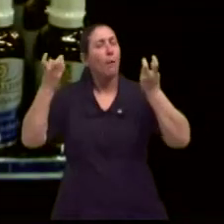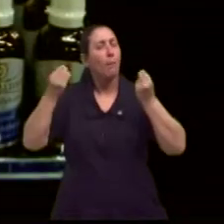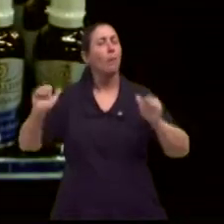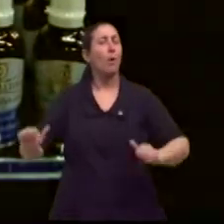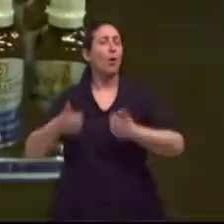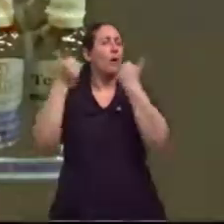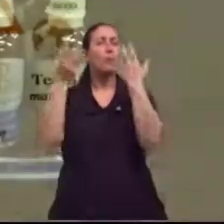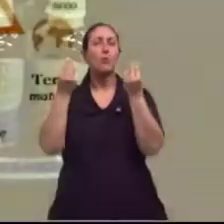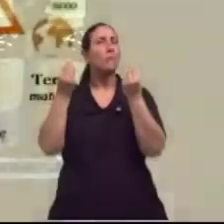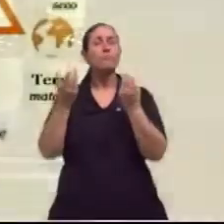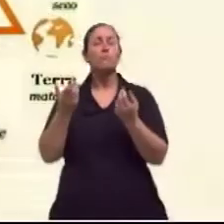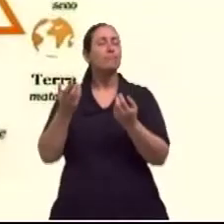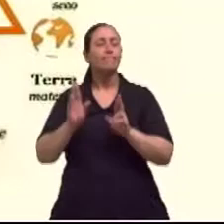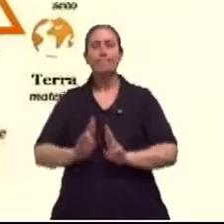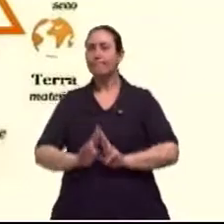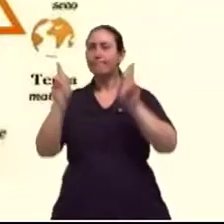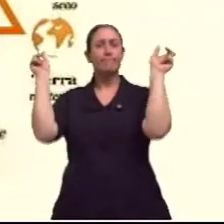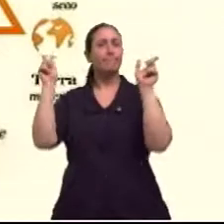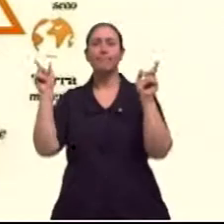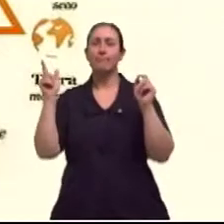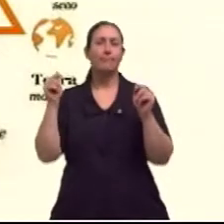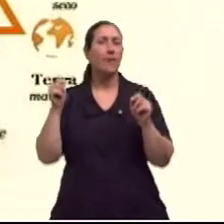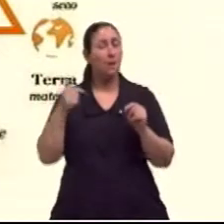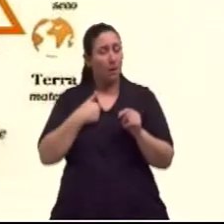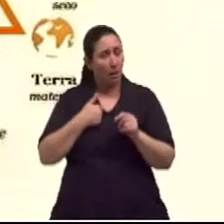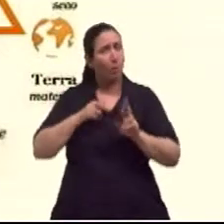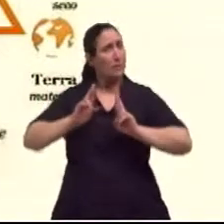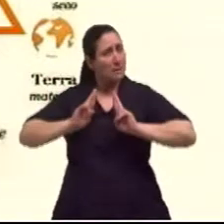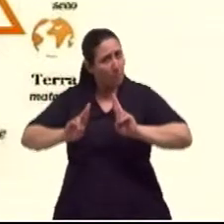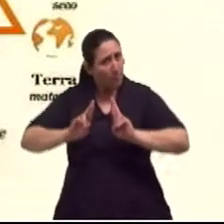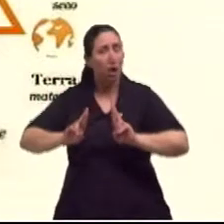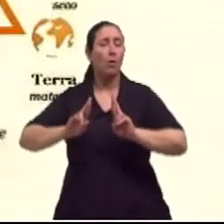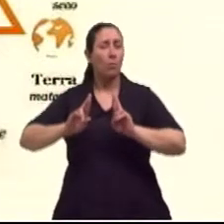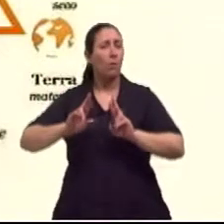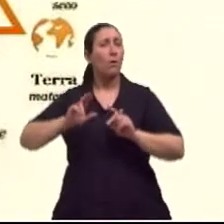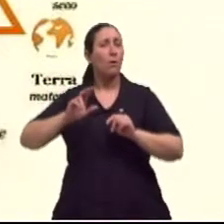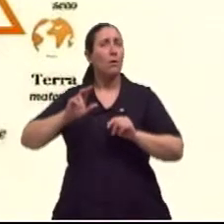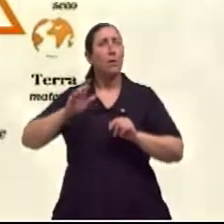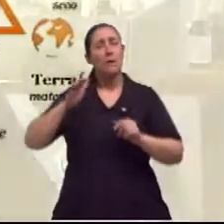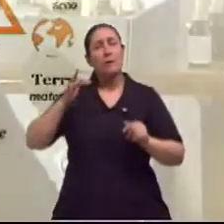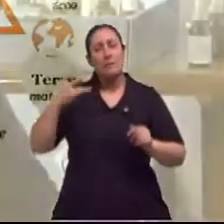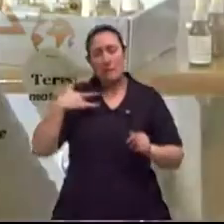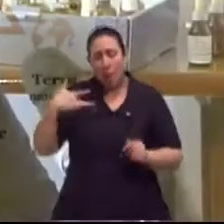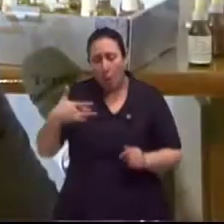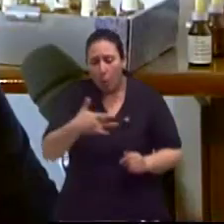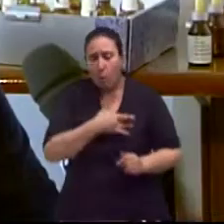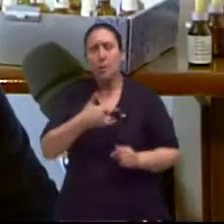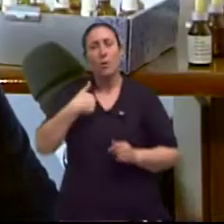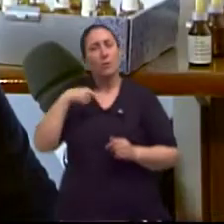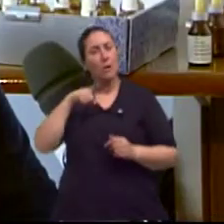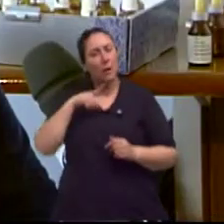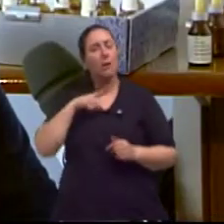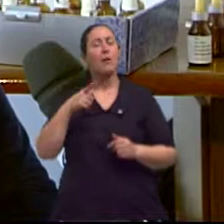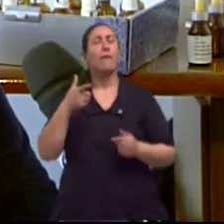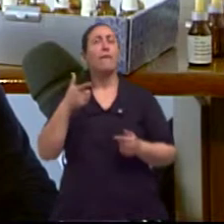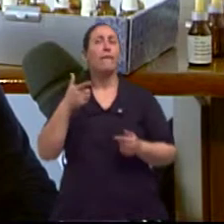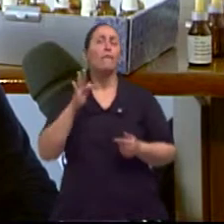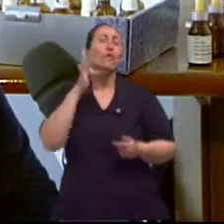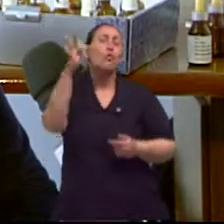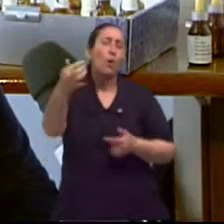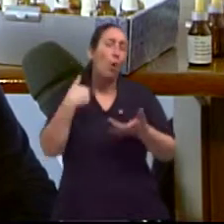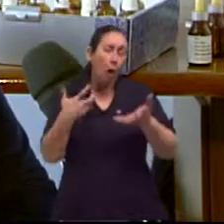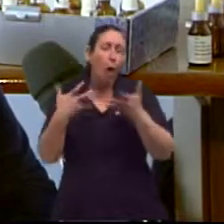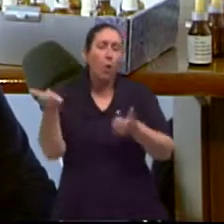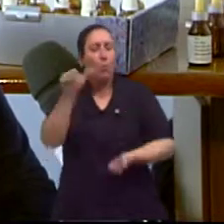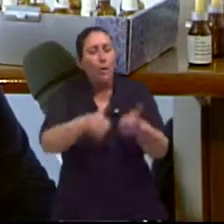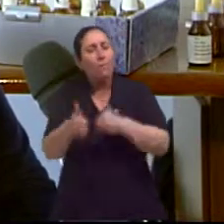quase surreal, assim. Eu espero ser uma pessoa que tenha saúde, que eu tenho uma qualidade, que eu estou buscando